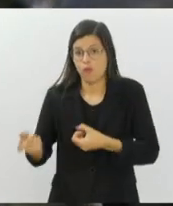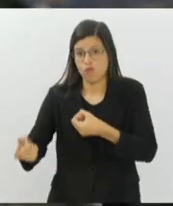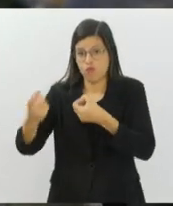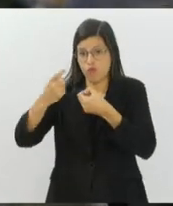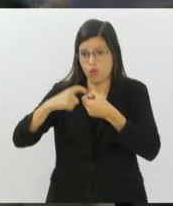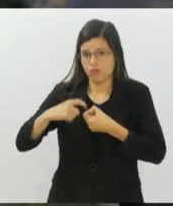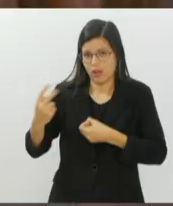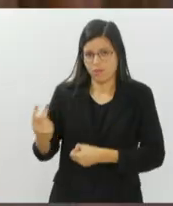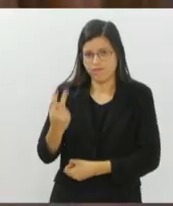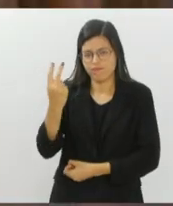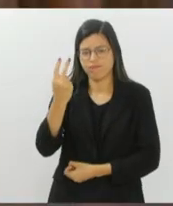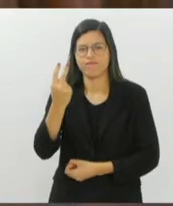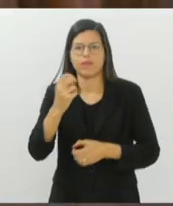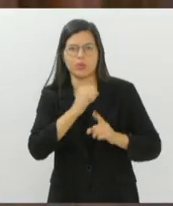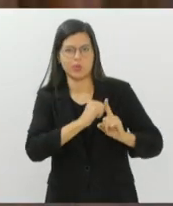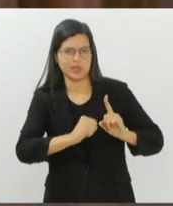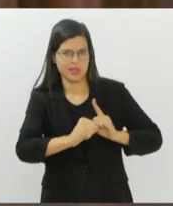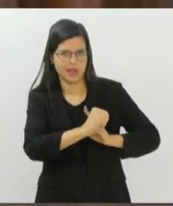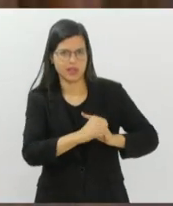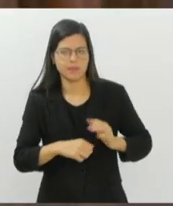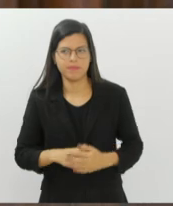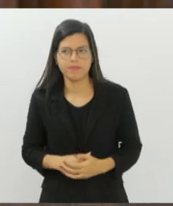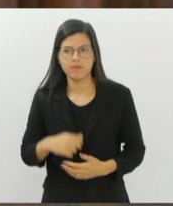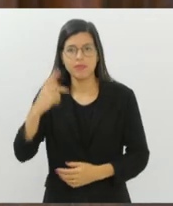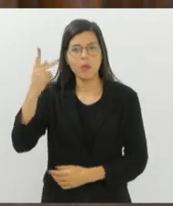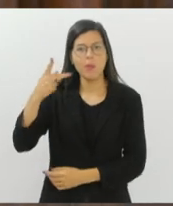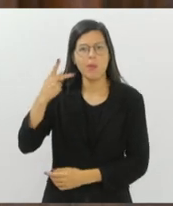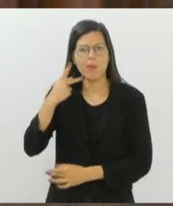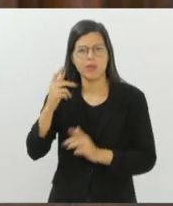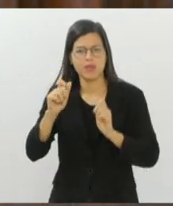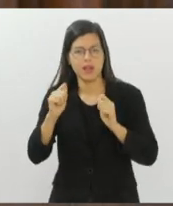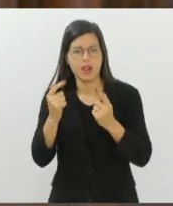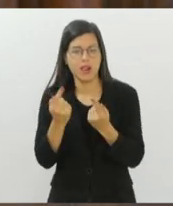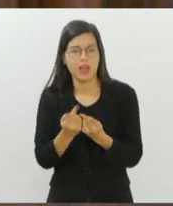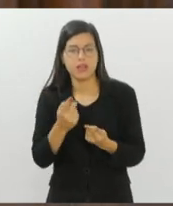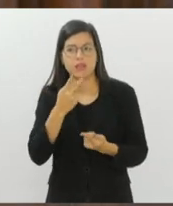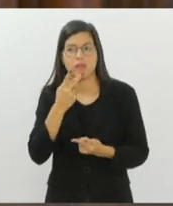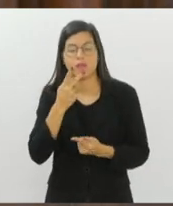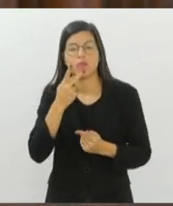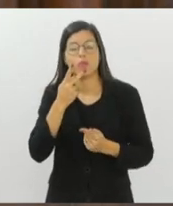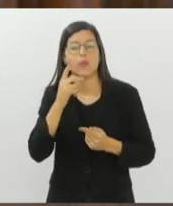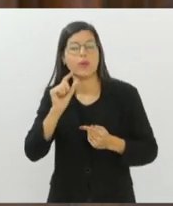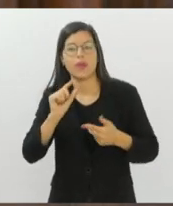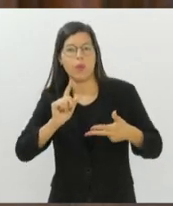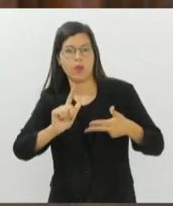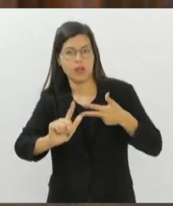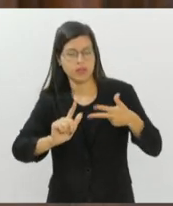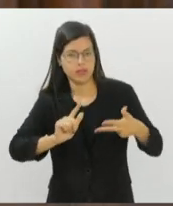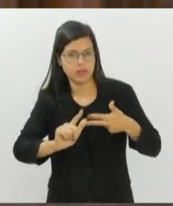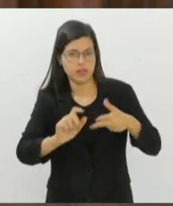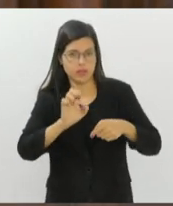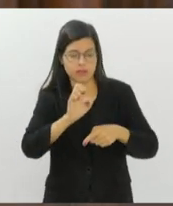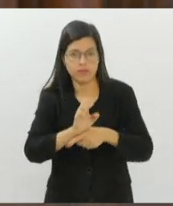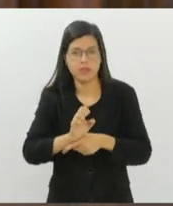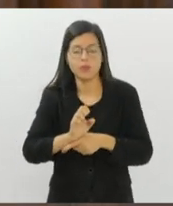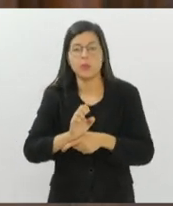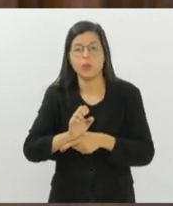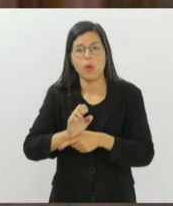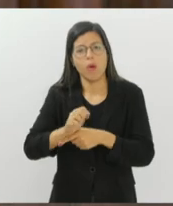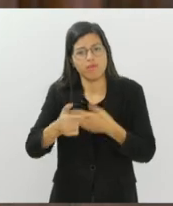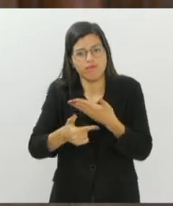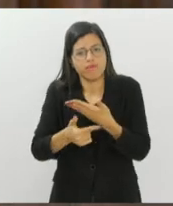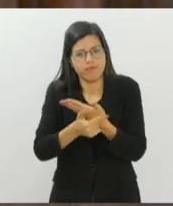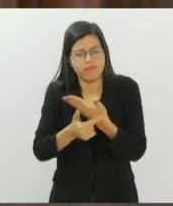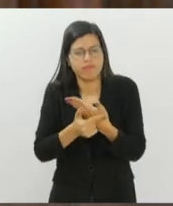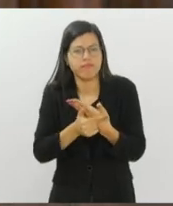valor para a sociedade. O procurador da Alerje destacou que o Legislativo Estadual cumpre o seu papel ao levantar um tema tão